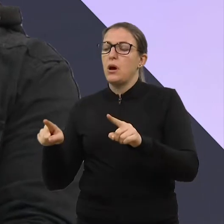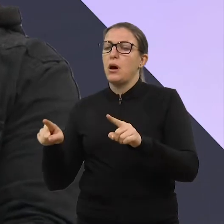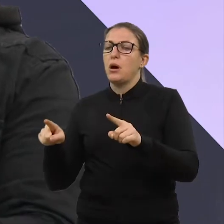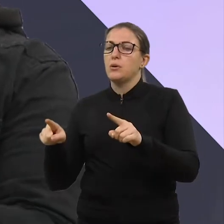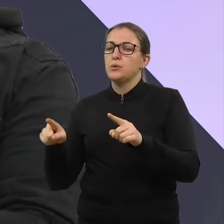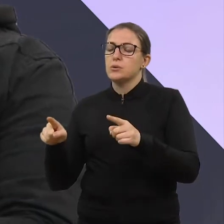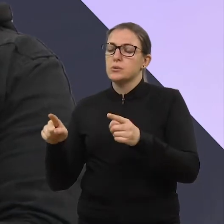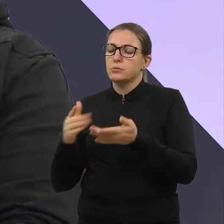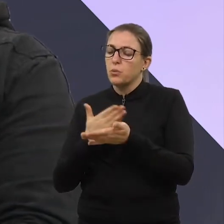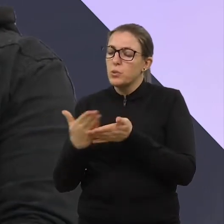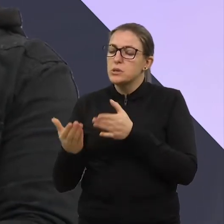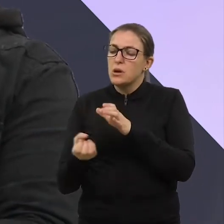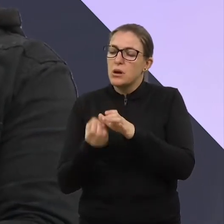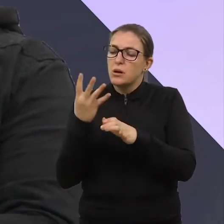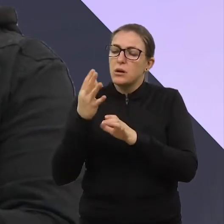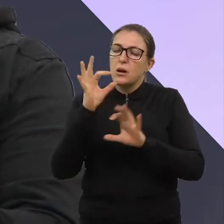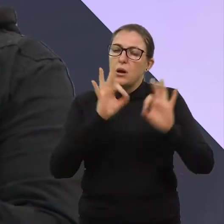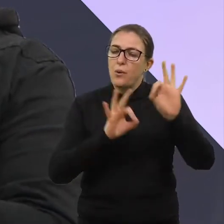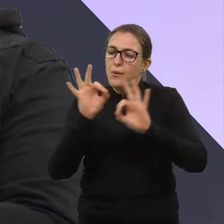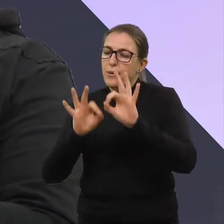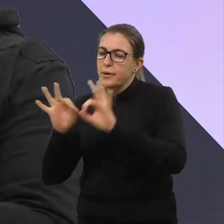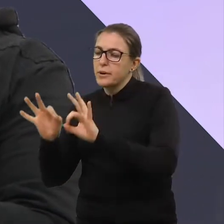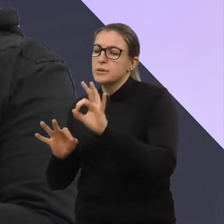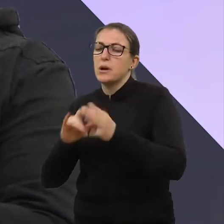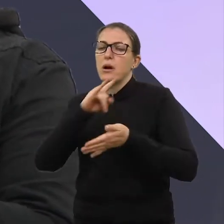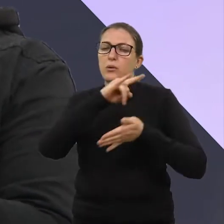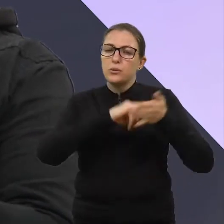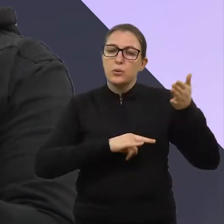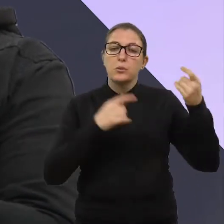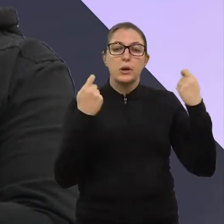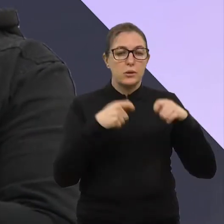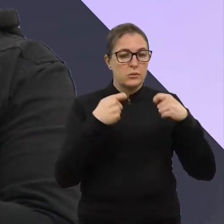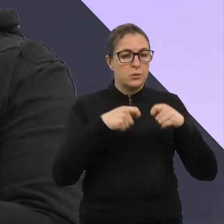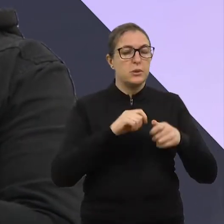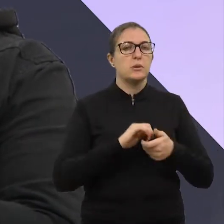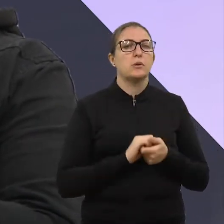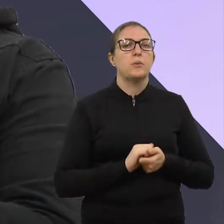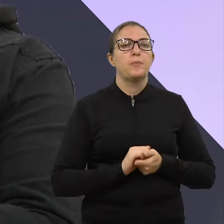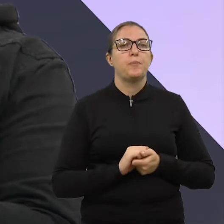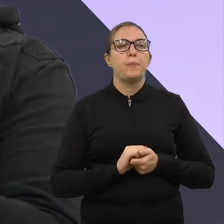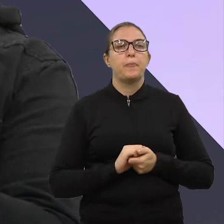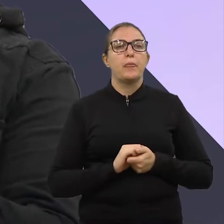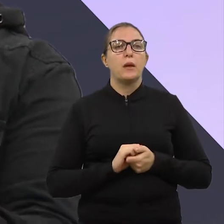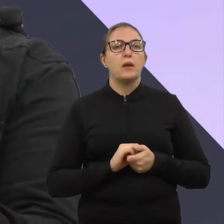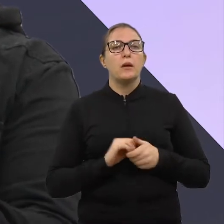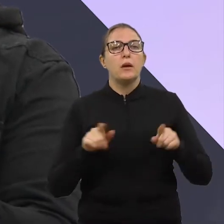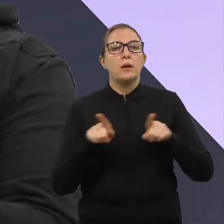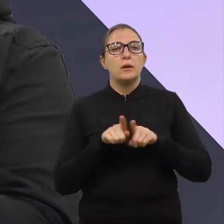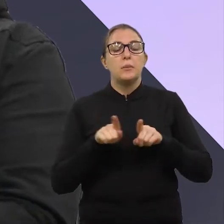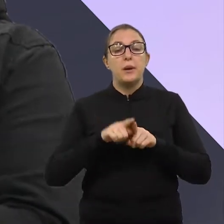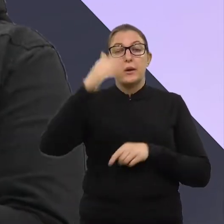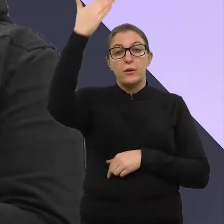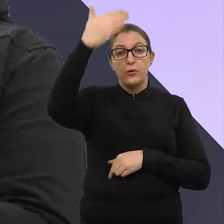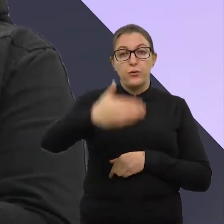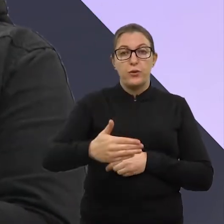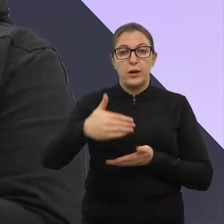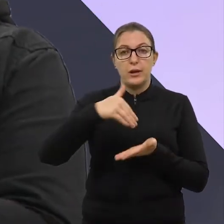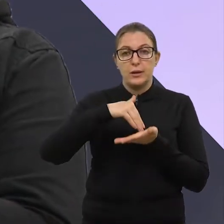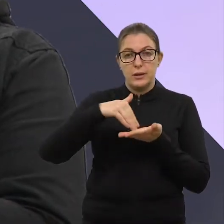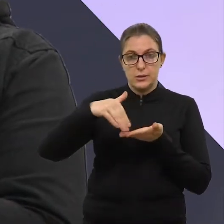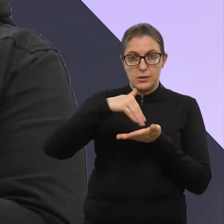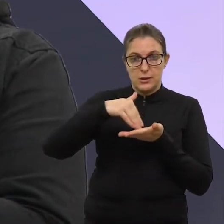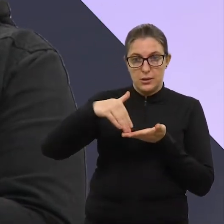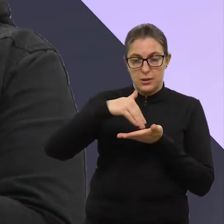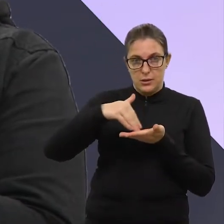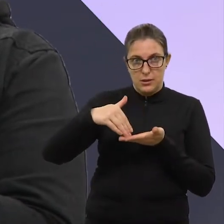joguem, comecem a planilhar esses documentais que são necessários, né? E, por fim, de fronte à Secretaria,